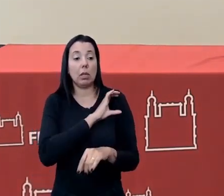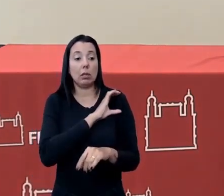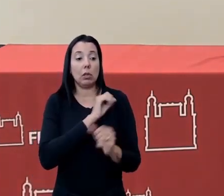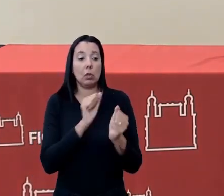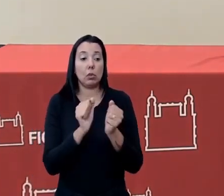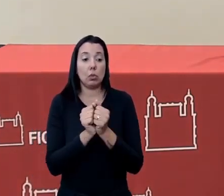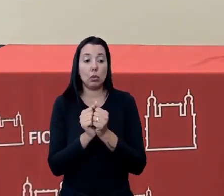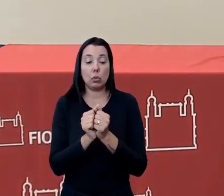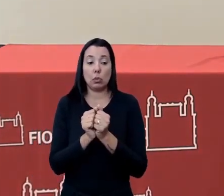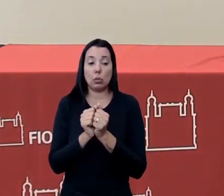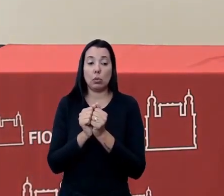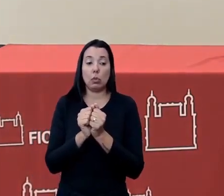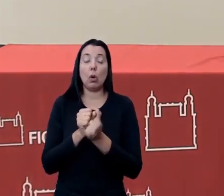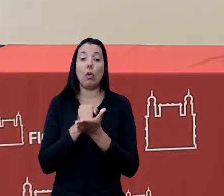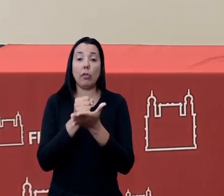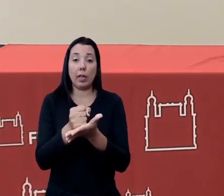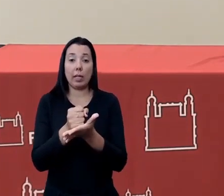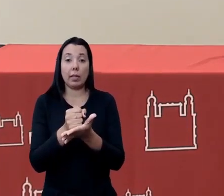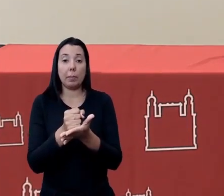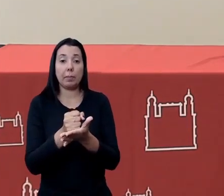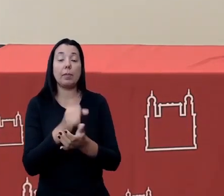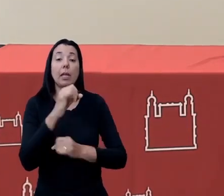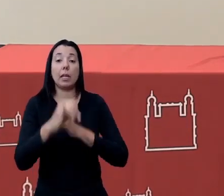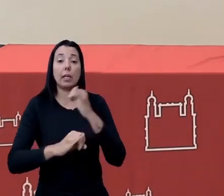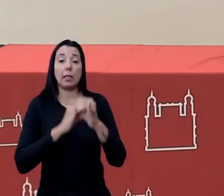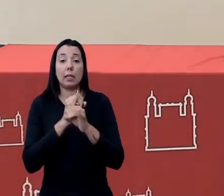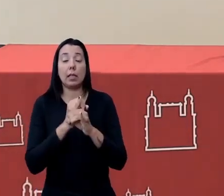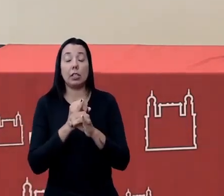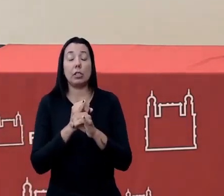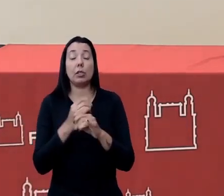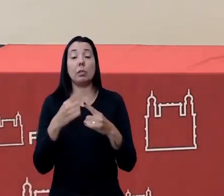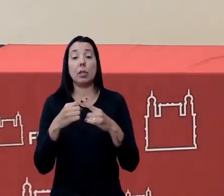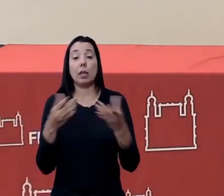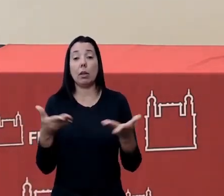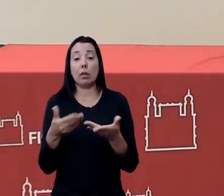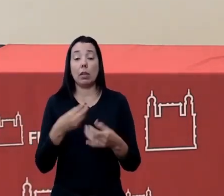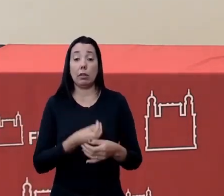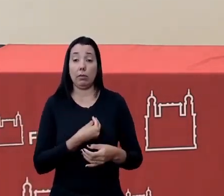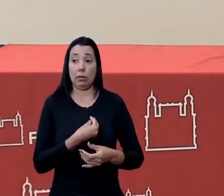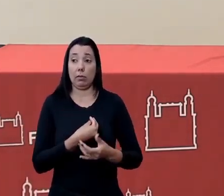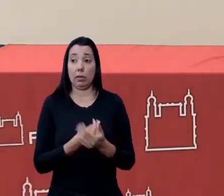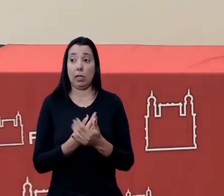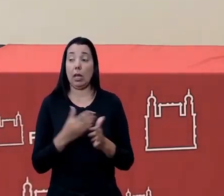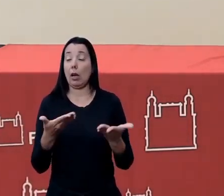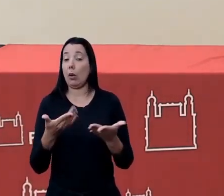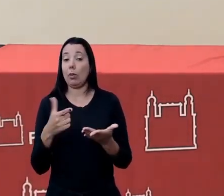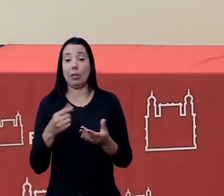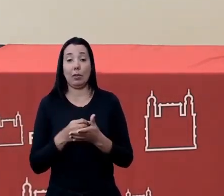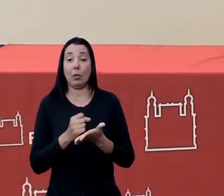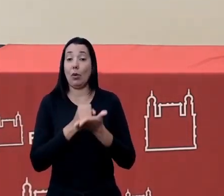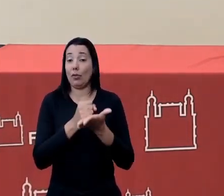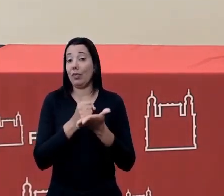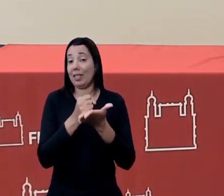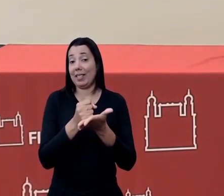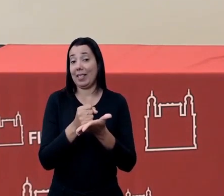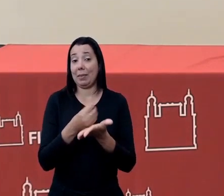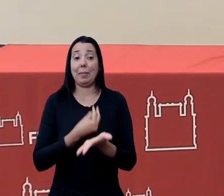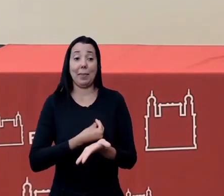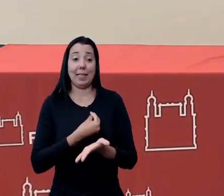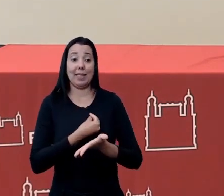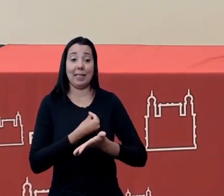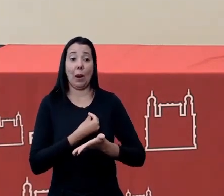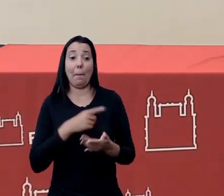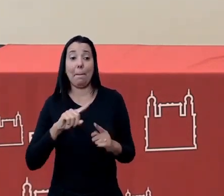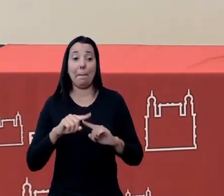conjunta para oferta online em função do momento em nós estamos vivendo então agora a gente não tem como oferecê-lo presencial